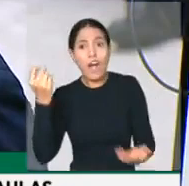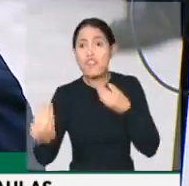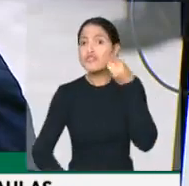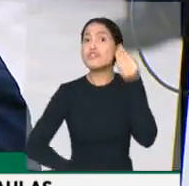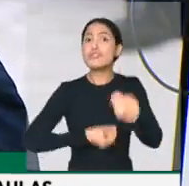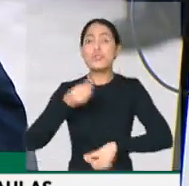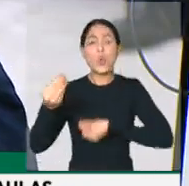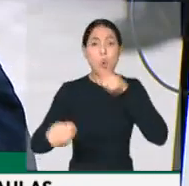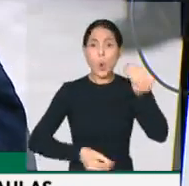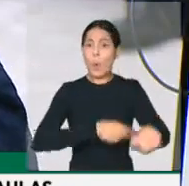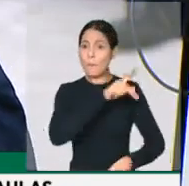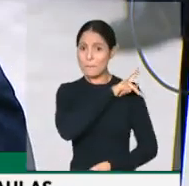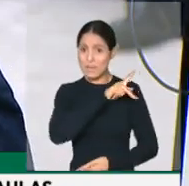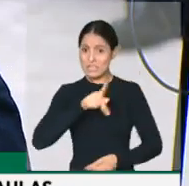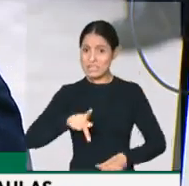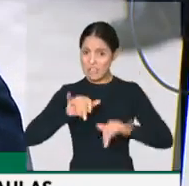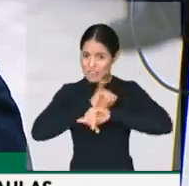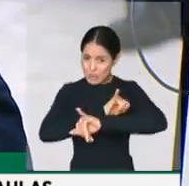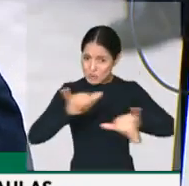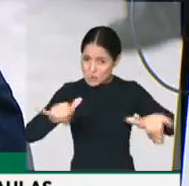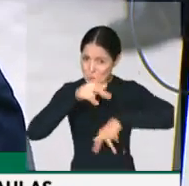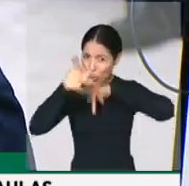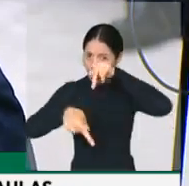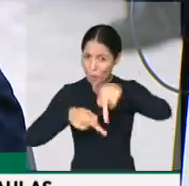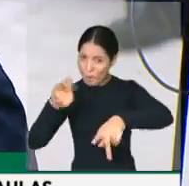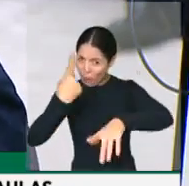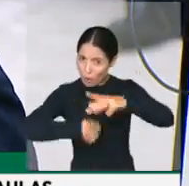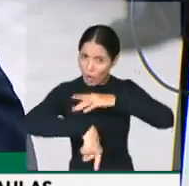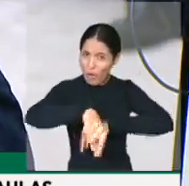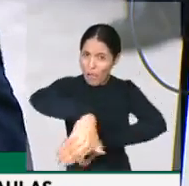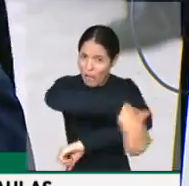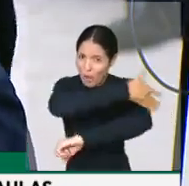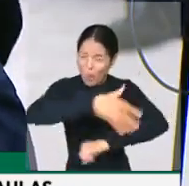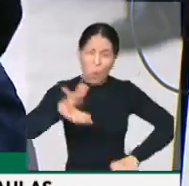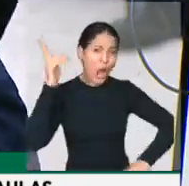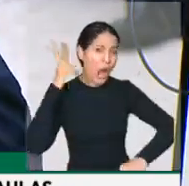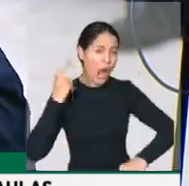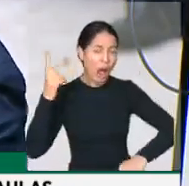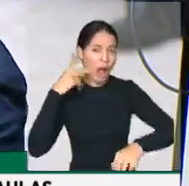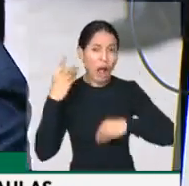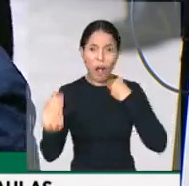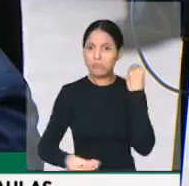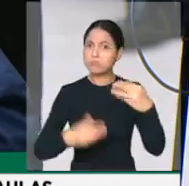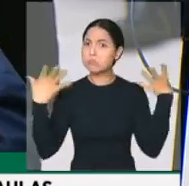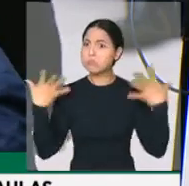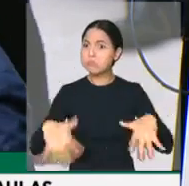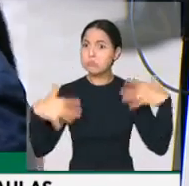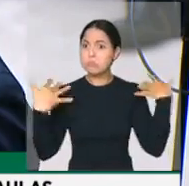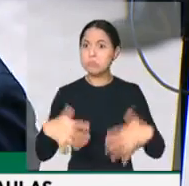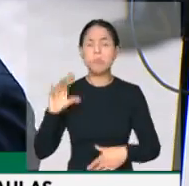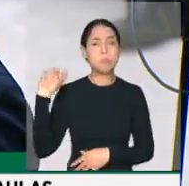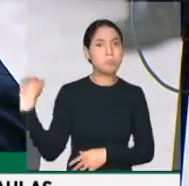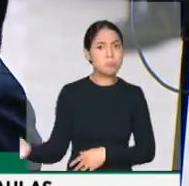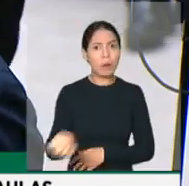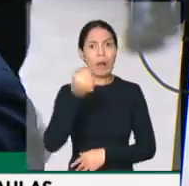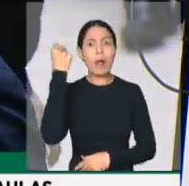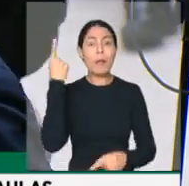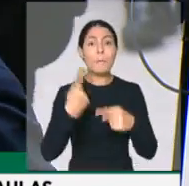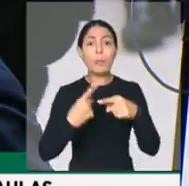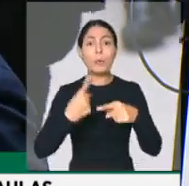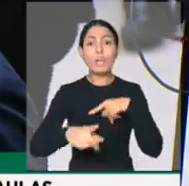estimulado que as pessoas voltassem à rua. Isso é muito grave, Presidente, porque nós estamos no esforço, o país inteiro,